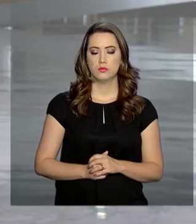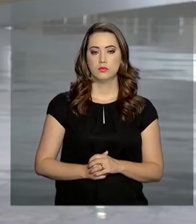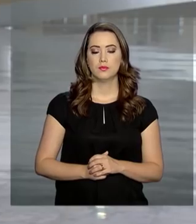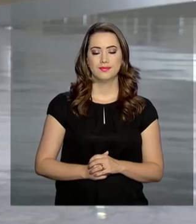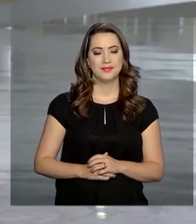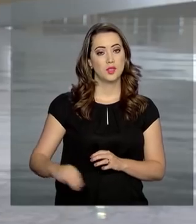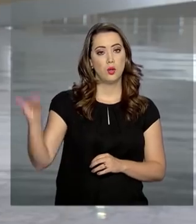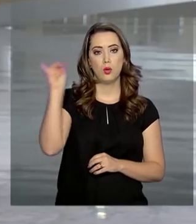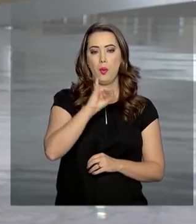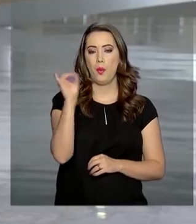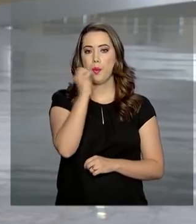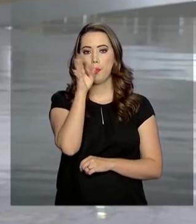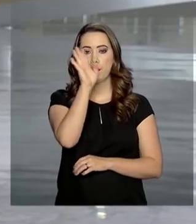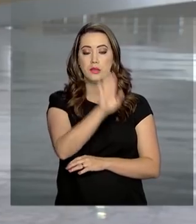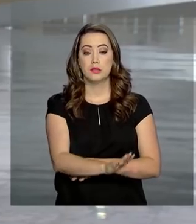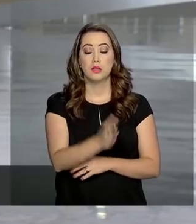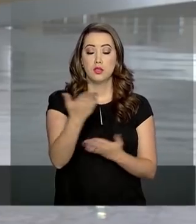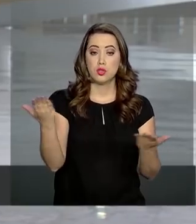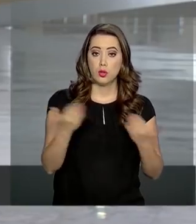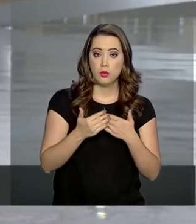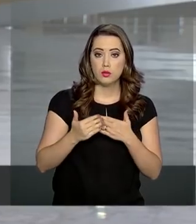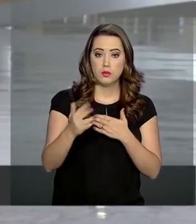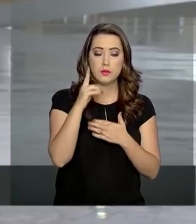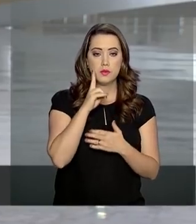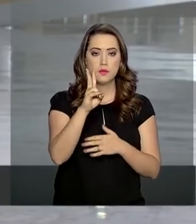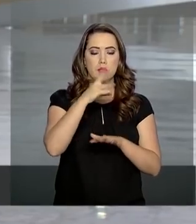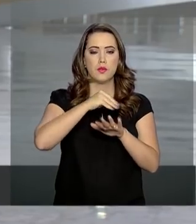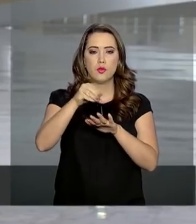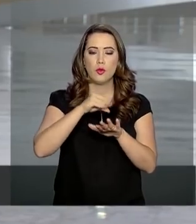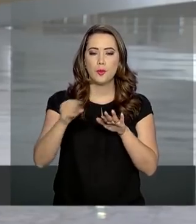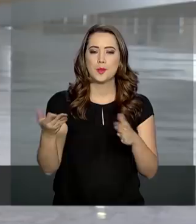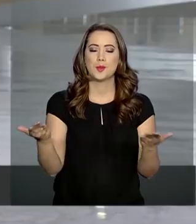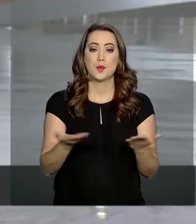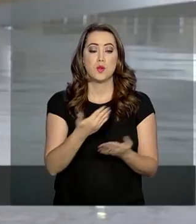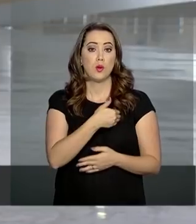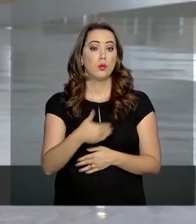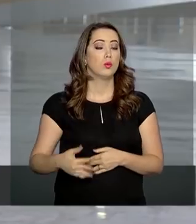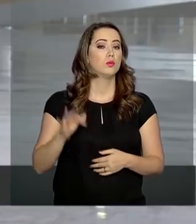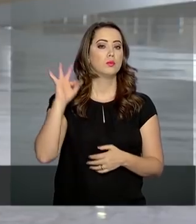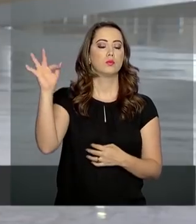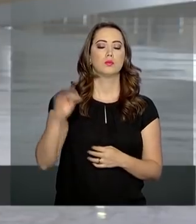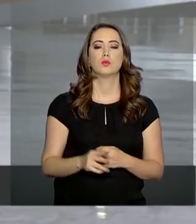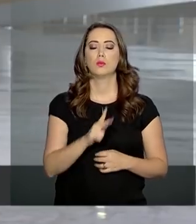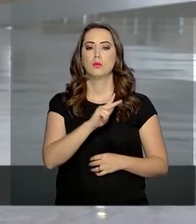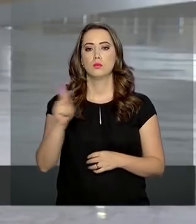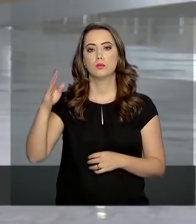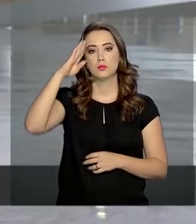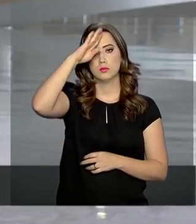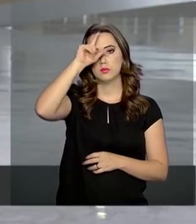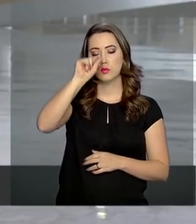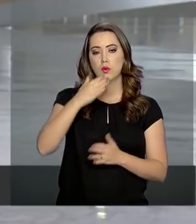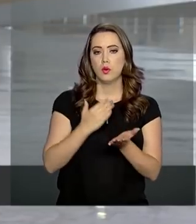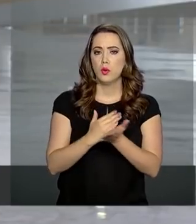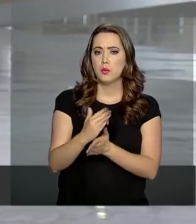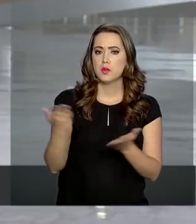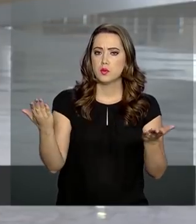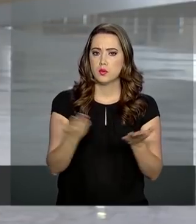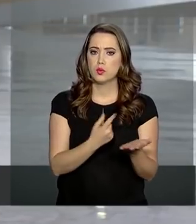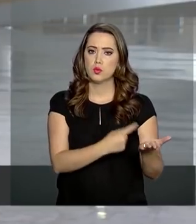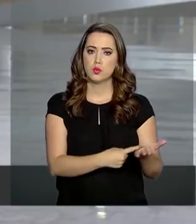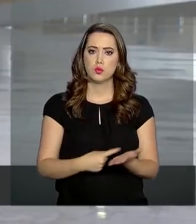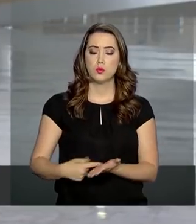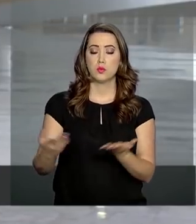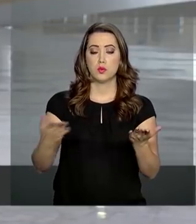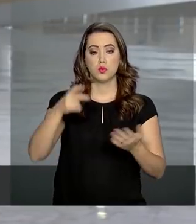Olá, boa tarde. A partir de agora você confere informações do governo federal. O presidente Jair Bolsonaro iniciou a agenda